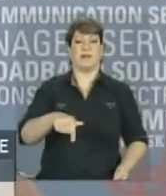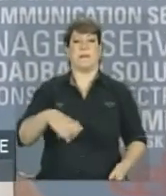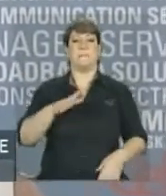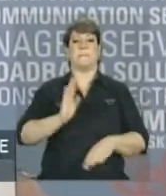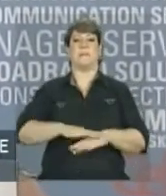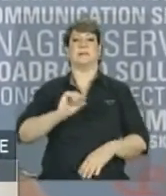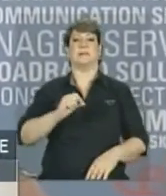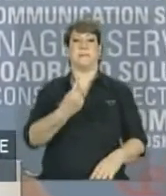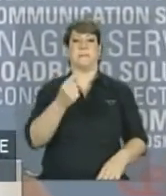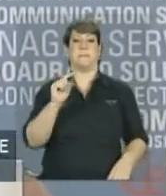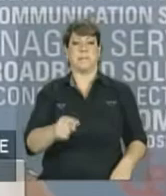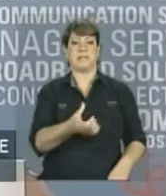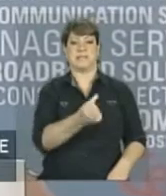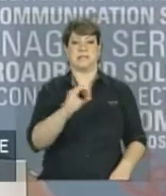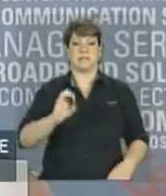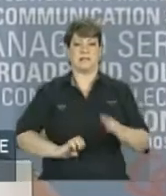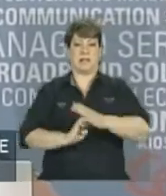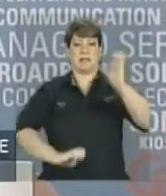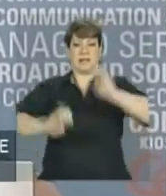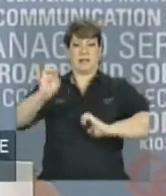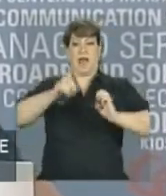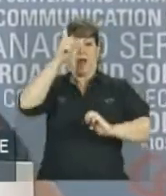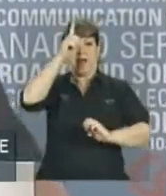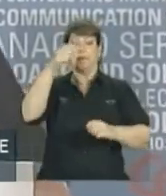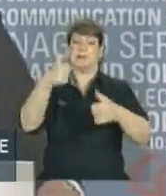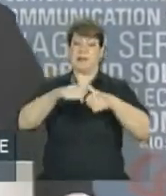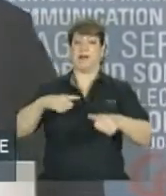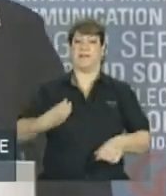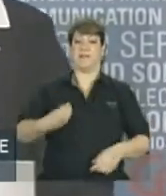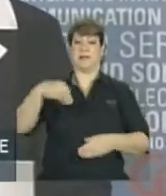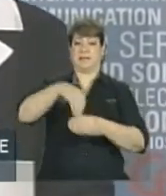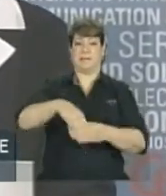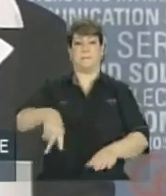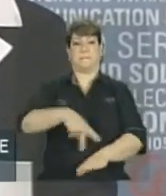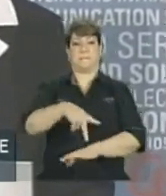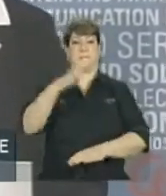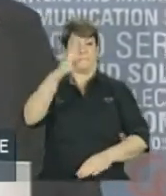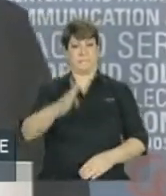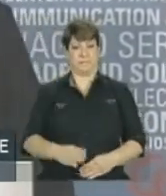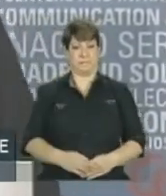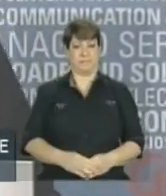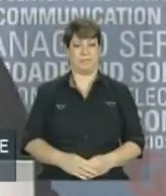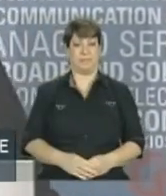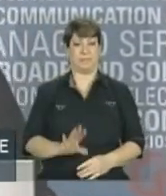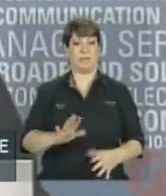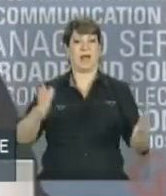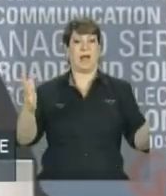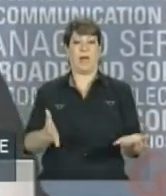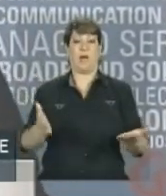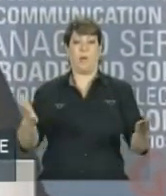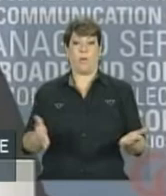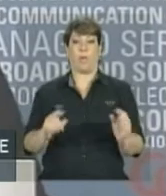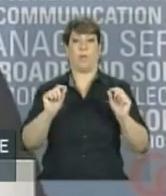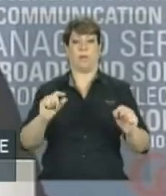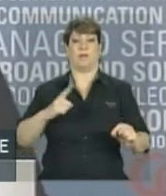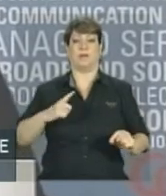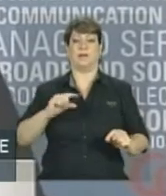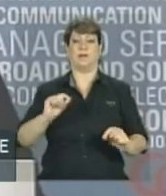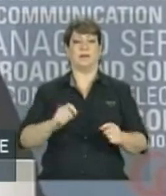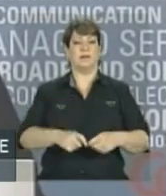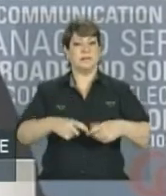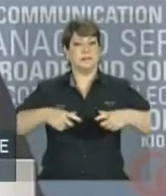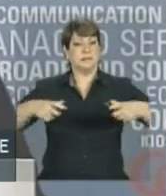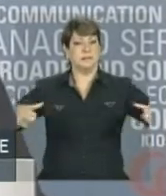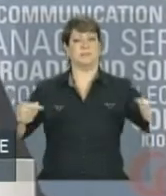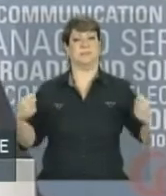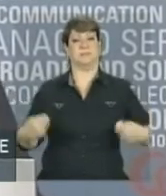de 1.600 empresas alemãs. Agora, o que se trata é de ampliar também